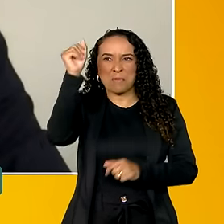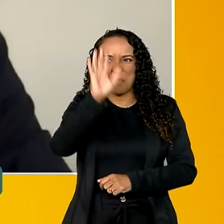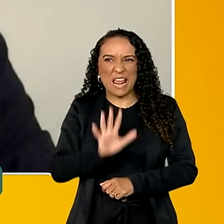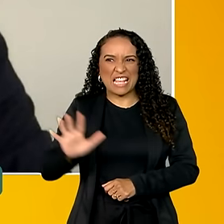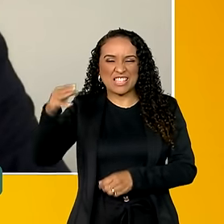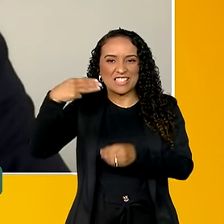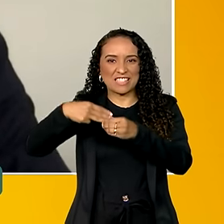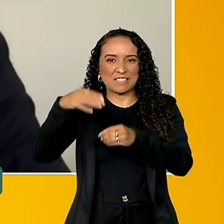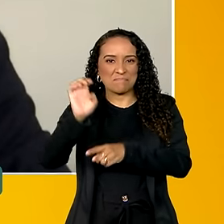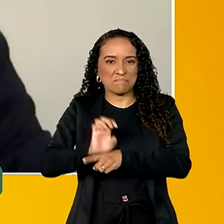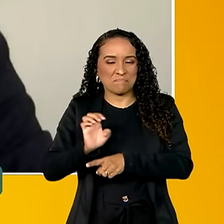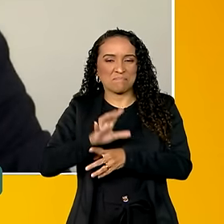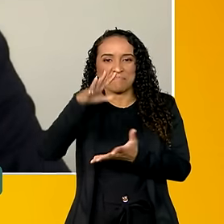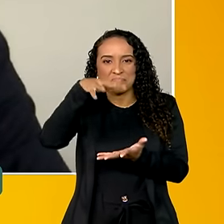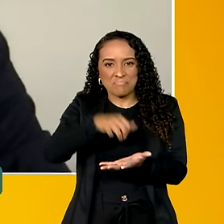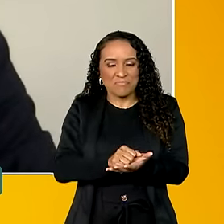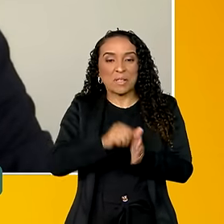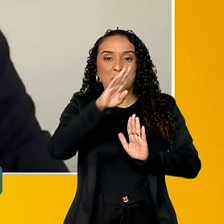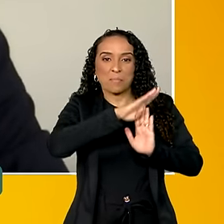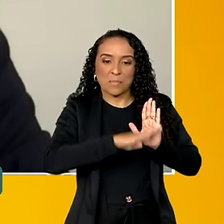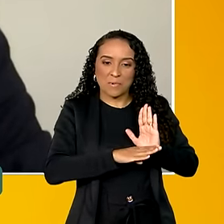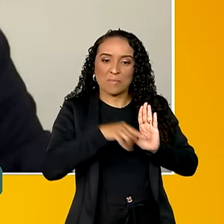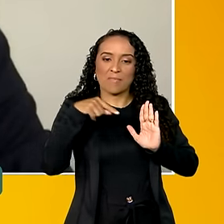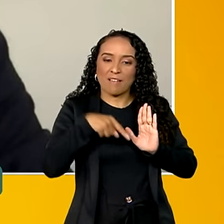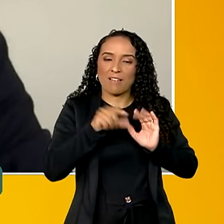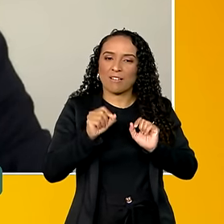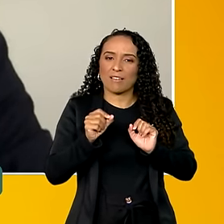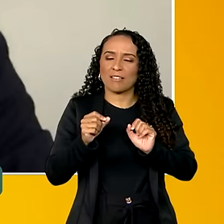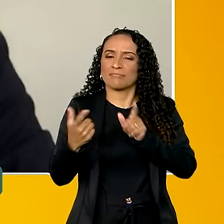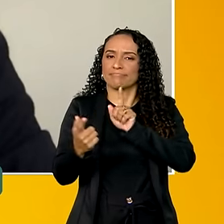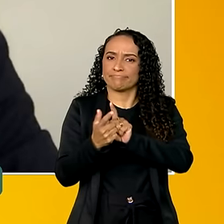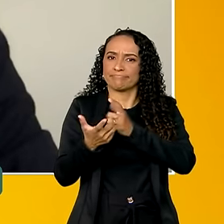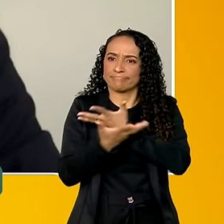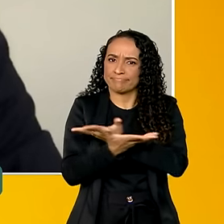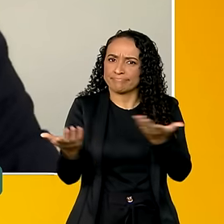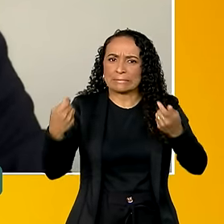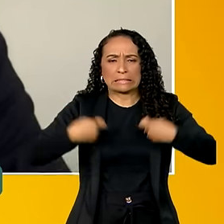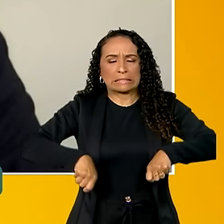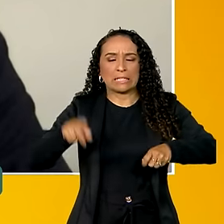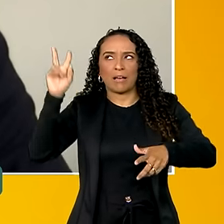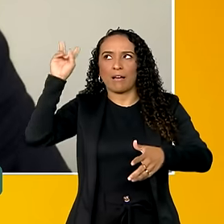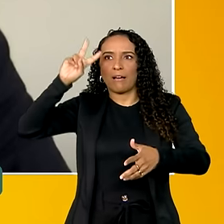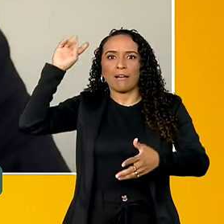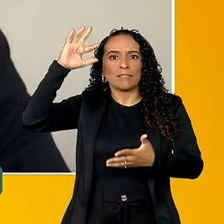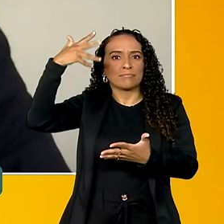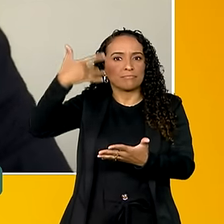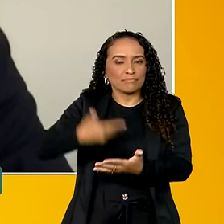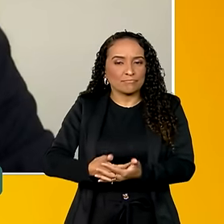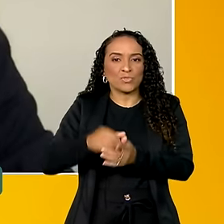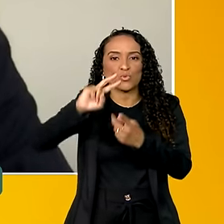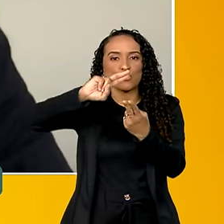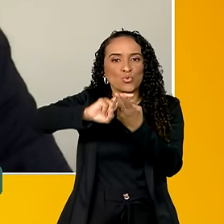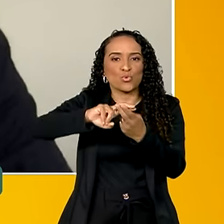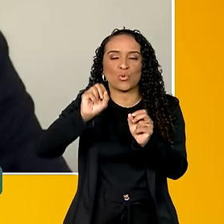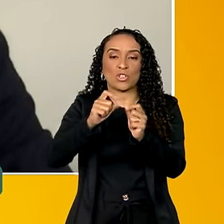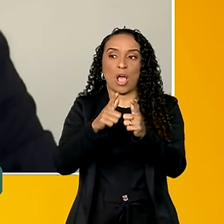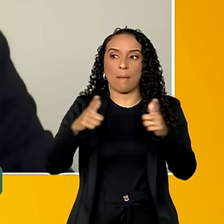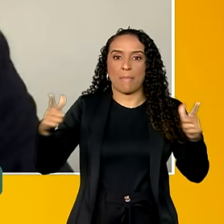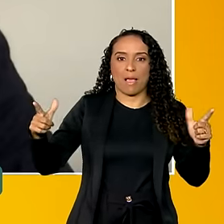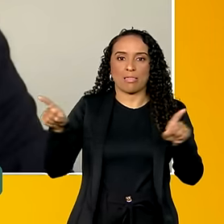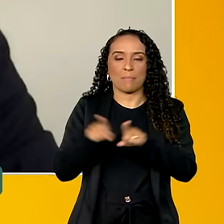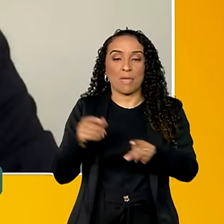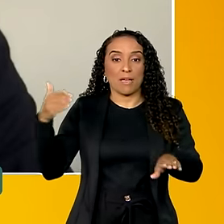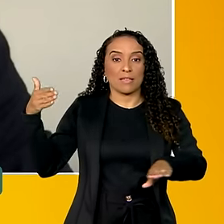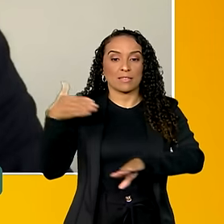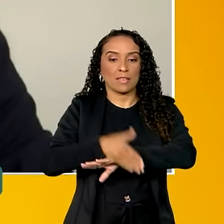estados e municípios a esse programa que vem atender uma necessidade histórica do SUS, que não só ampliar o